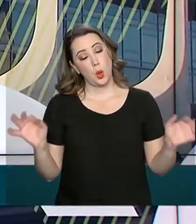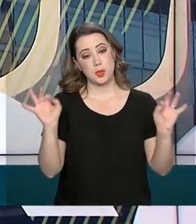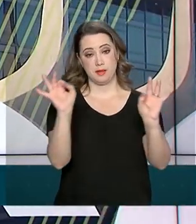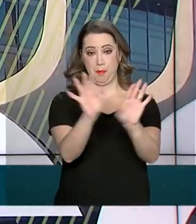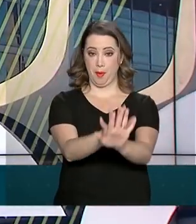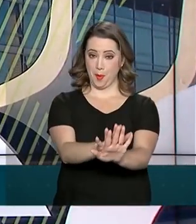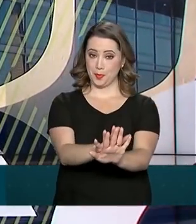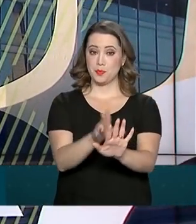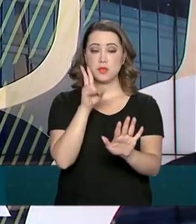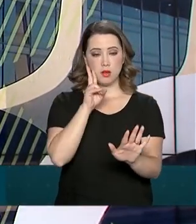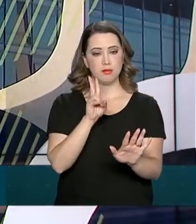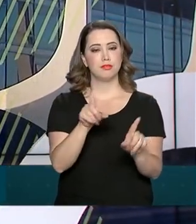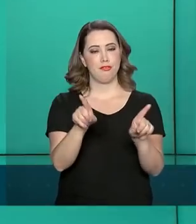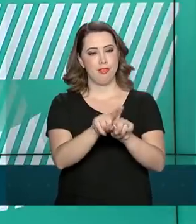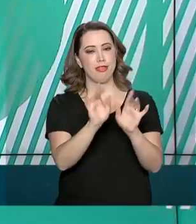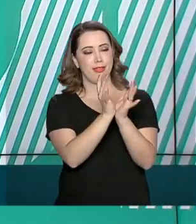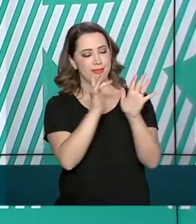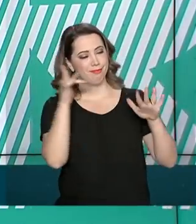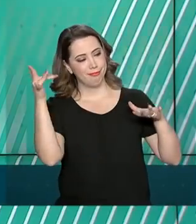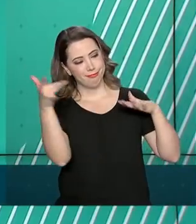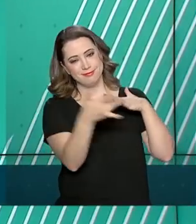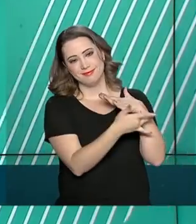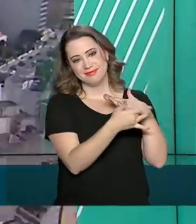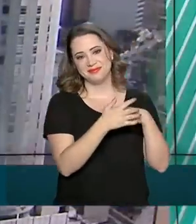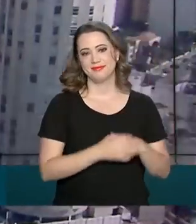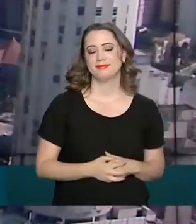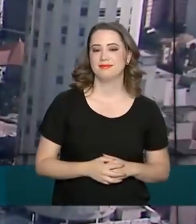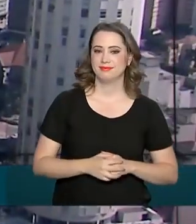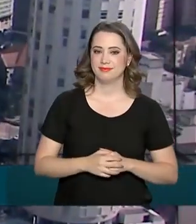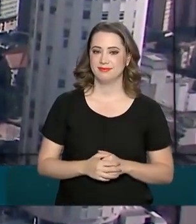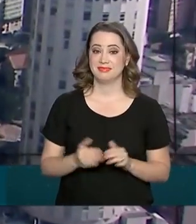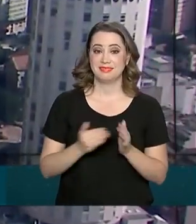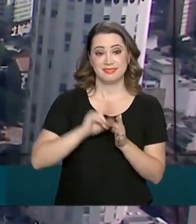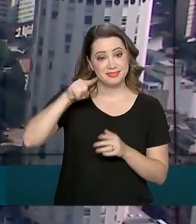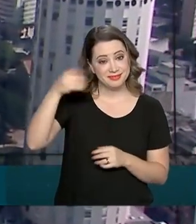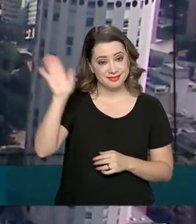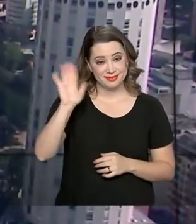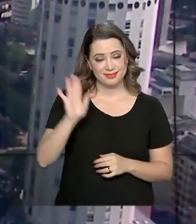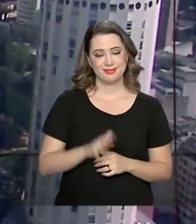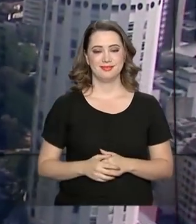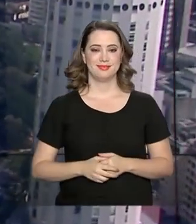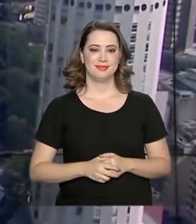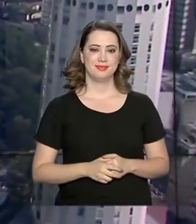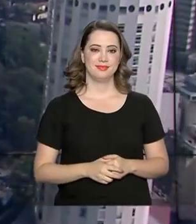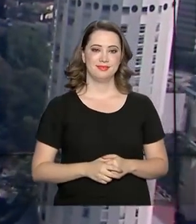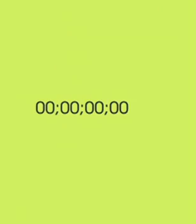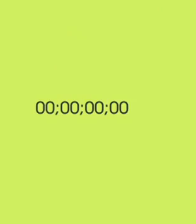fica por aqui. Continue nos acompanhando também pelas redes sociais. Até a próxima edição.